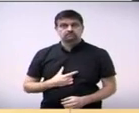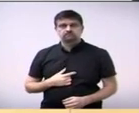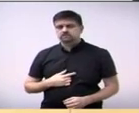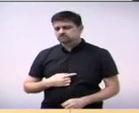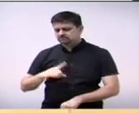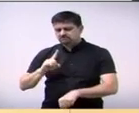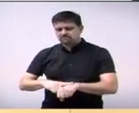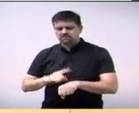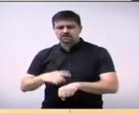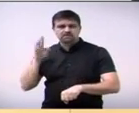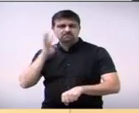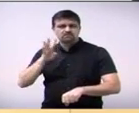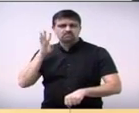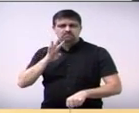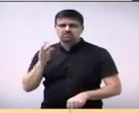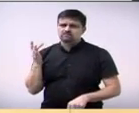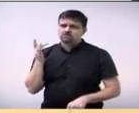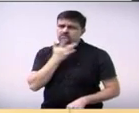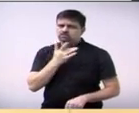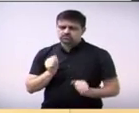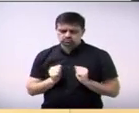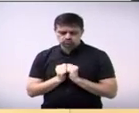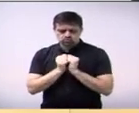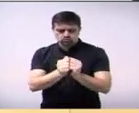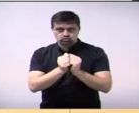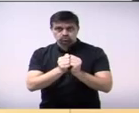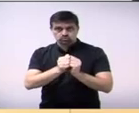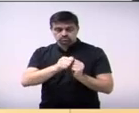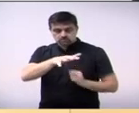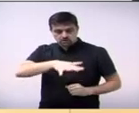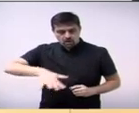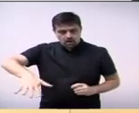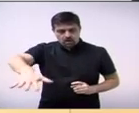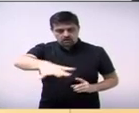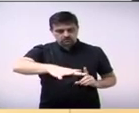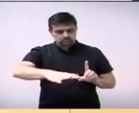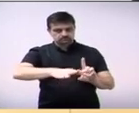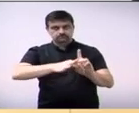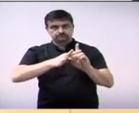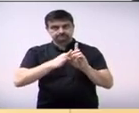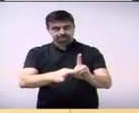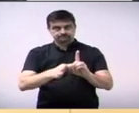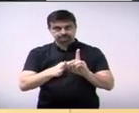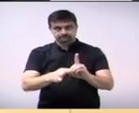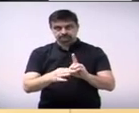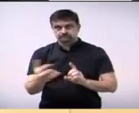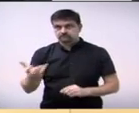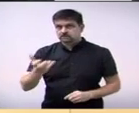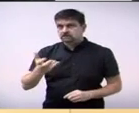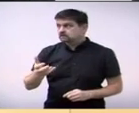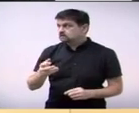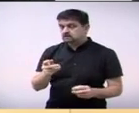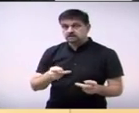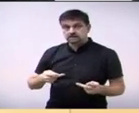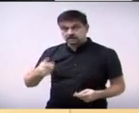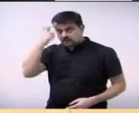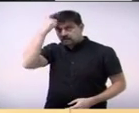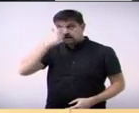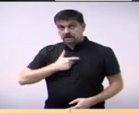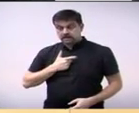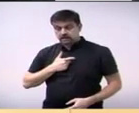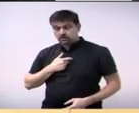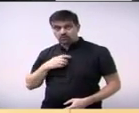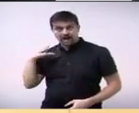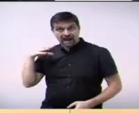comunidade e é uma igreja que faz um trabalho social muito grande pois também gostaria de convidar passei rápido no domingo mas eu prometi